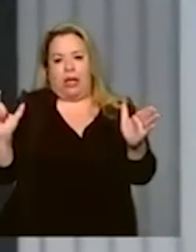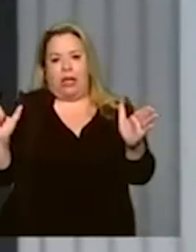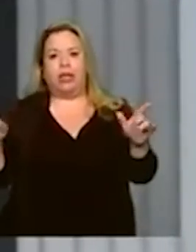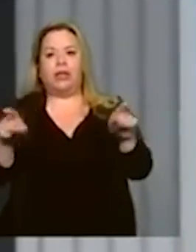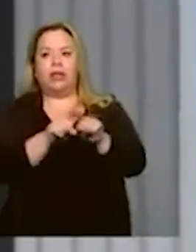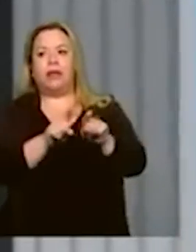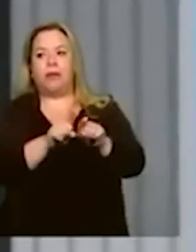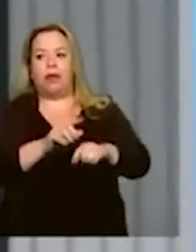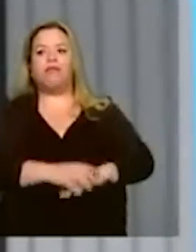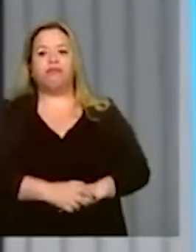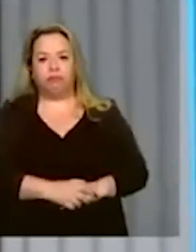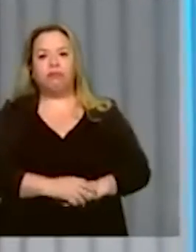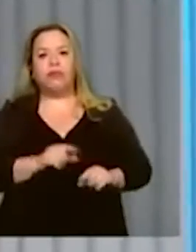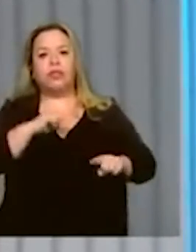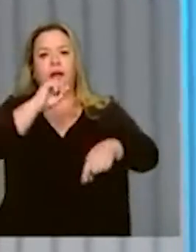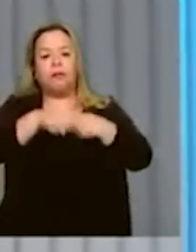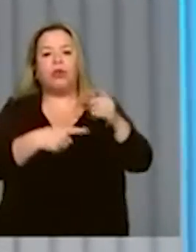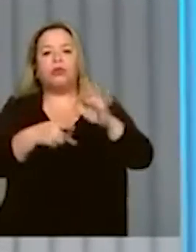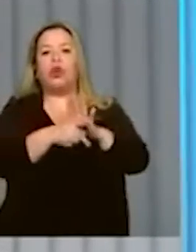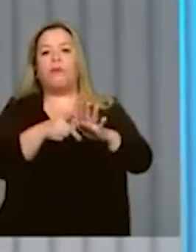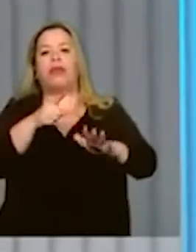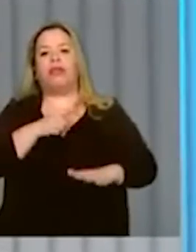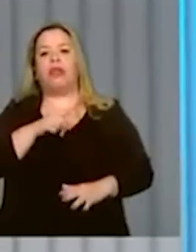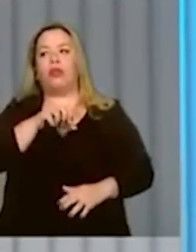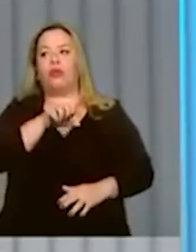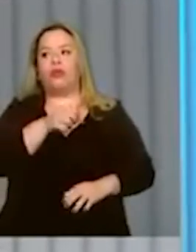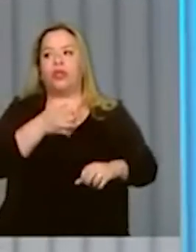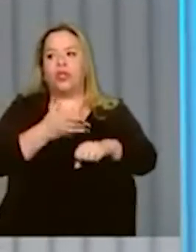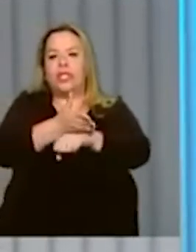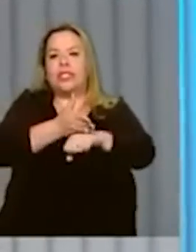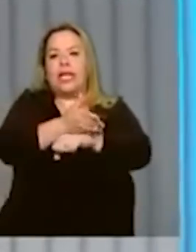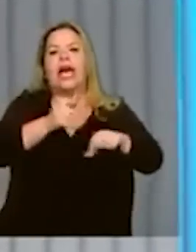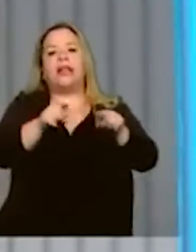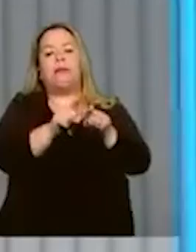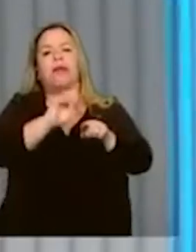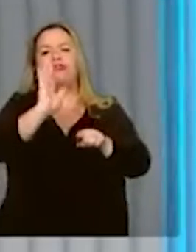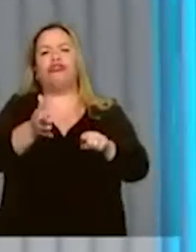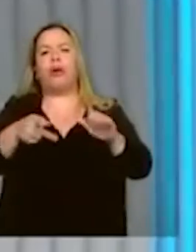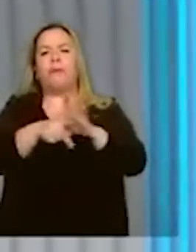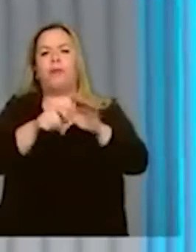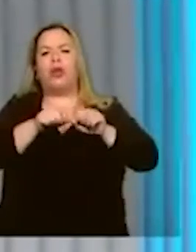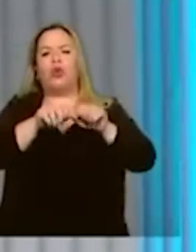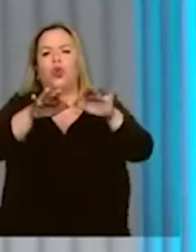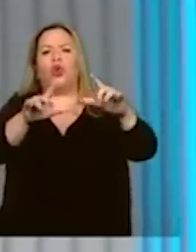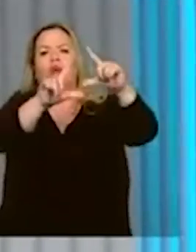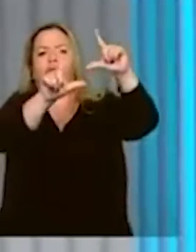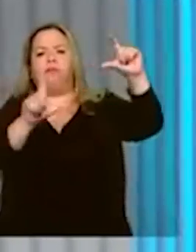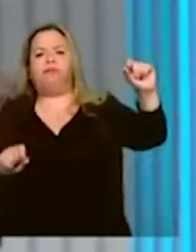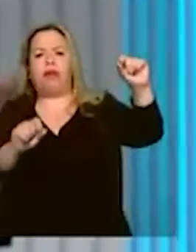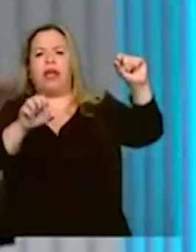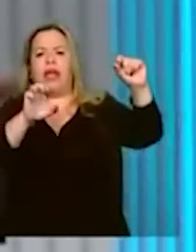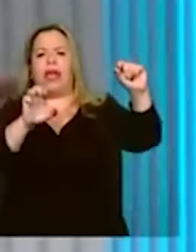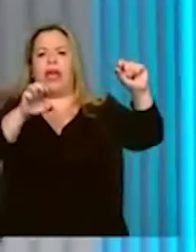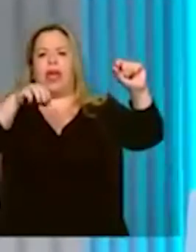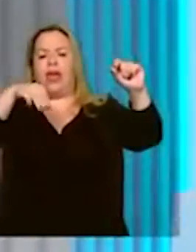e CPTM na gestão do Serra. E, aliás, naquela época, ele já queria expandir o bilhete único para a MTU. Ou seja, essa proposta de expansão do